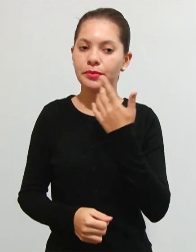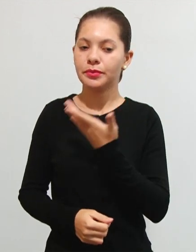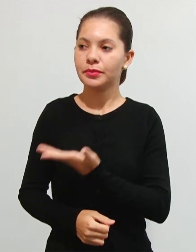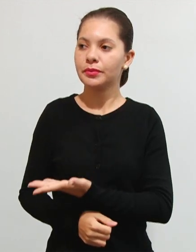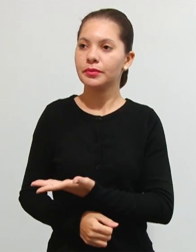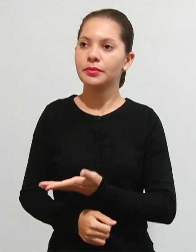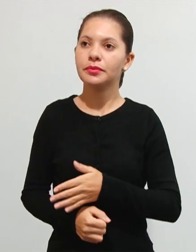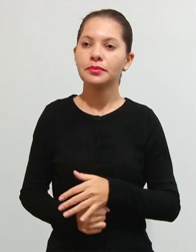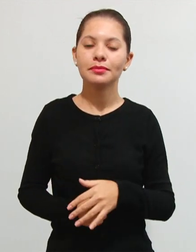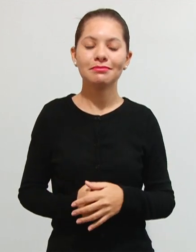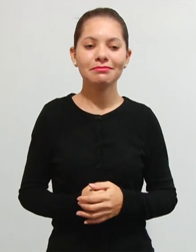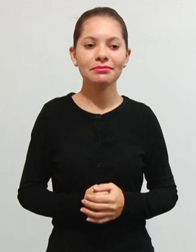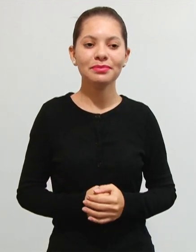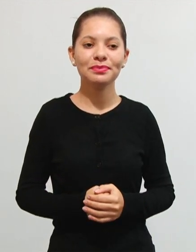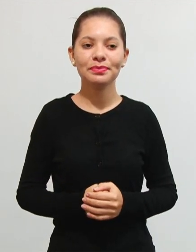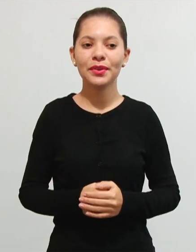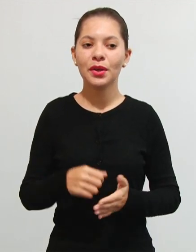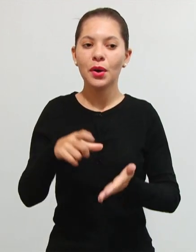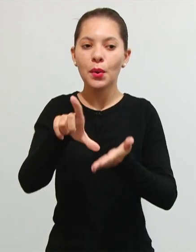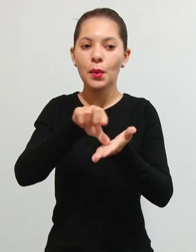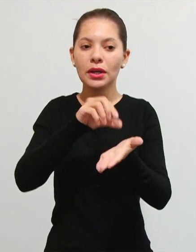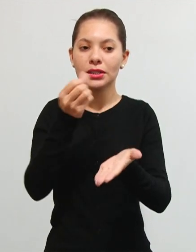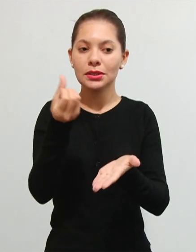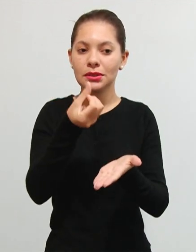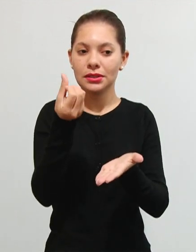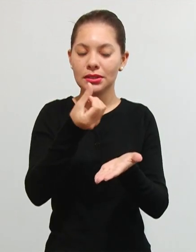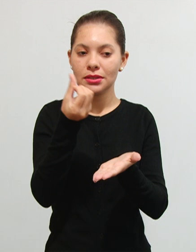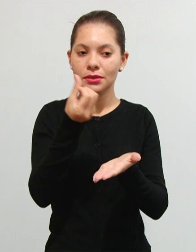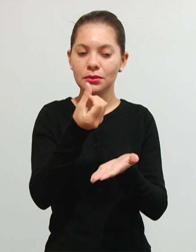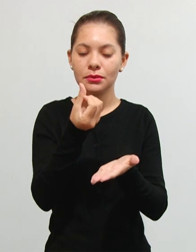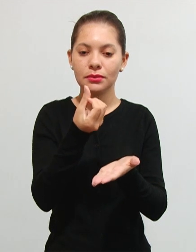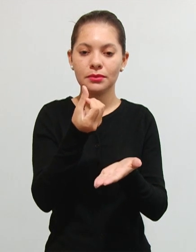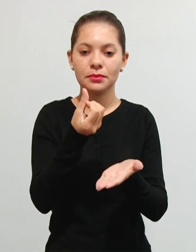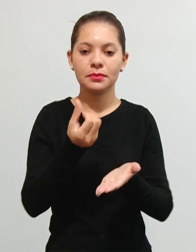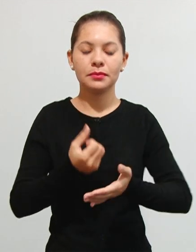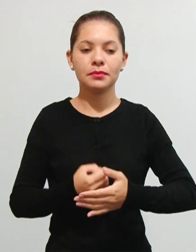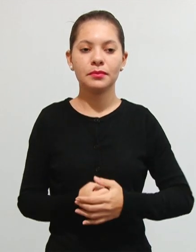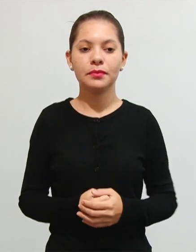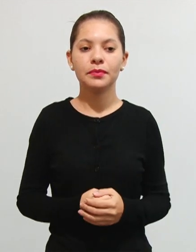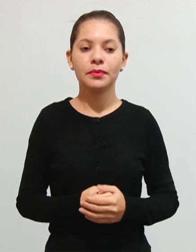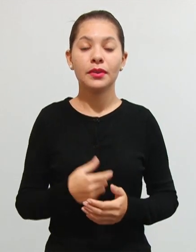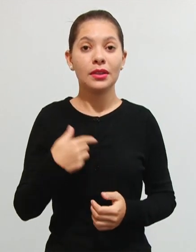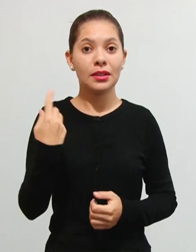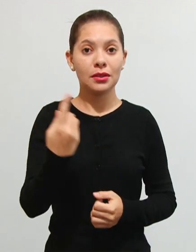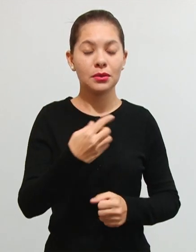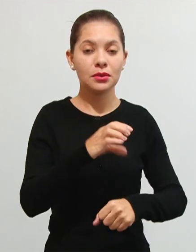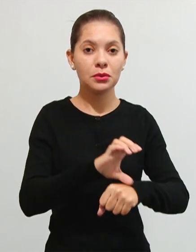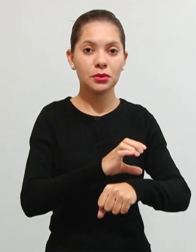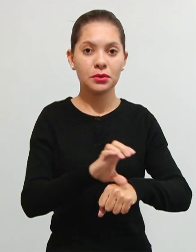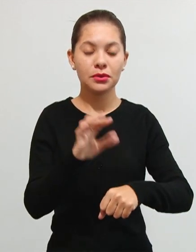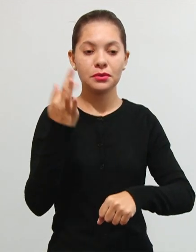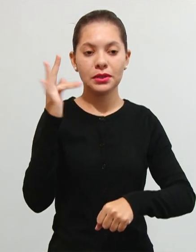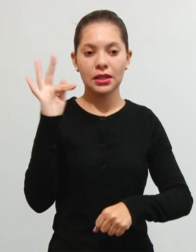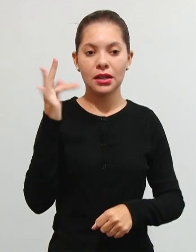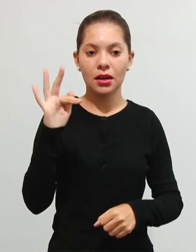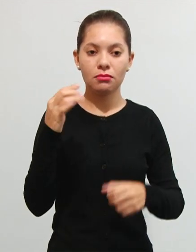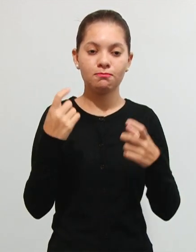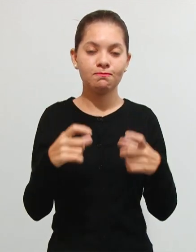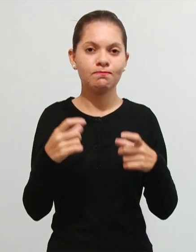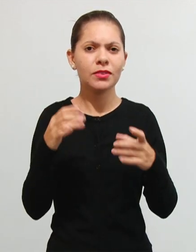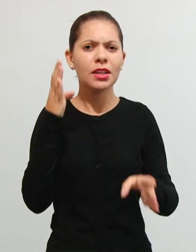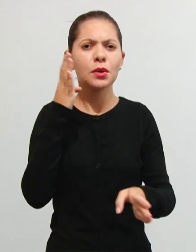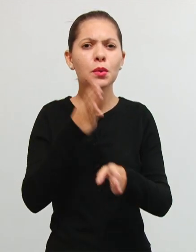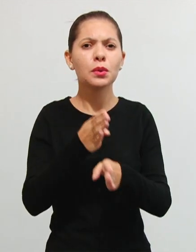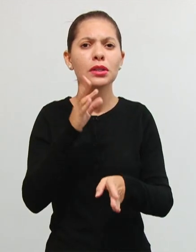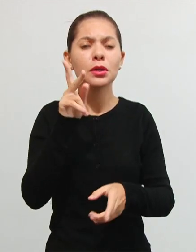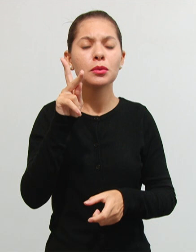de contribuições especiais nós temos o artigo 6 artigo 6 da nossa constituição federal onde nós encontramos um